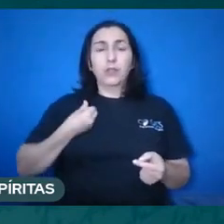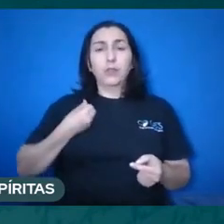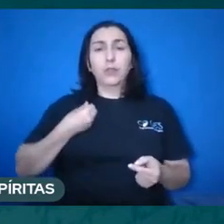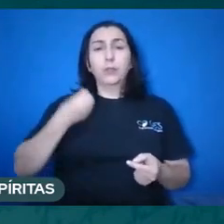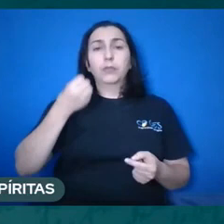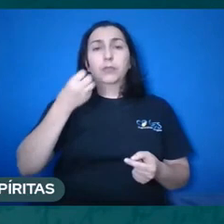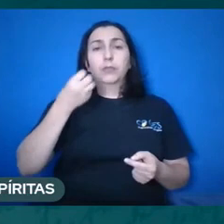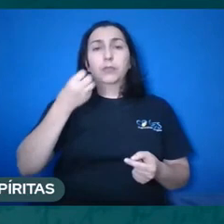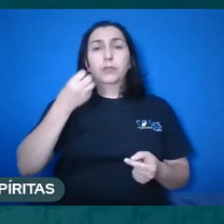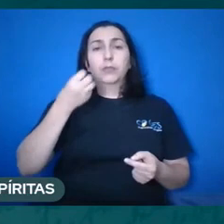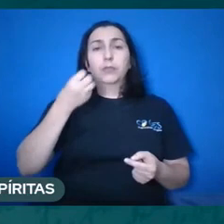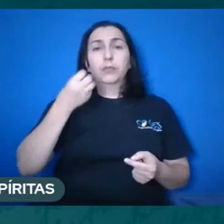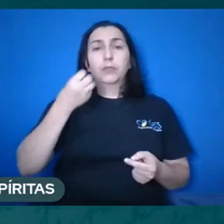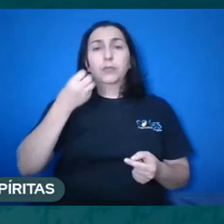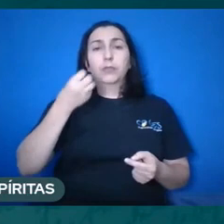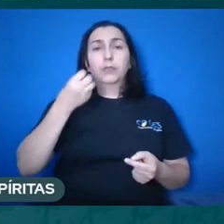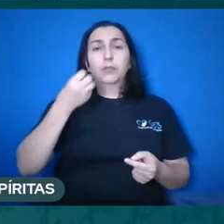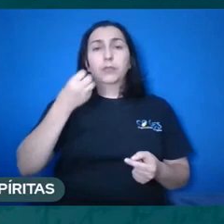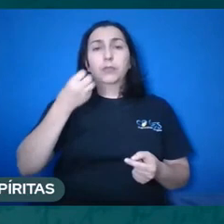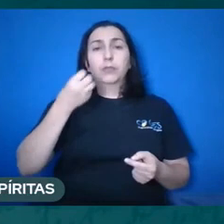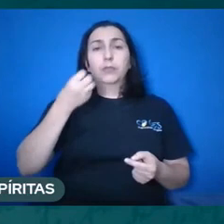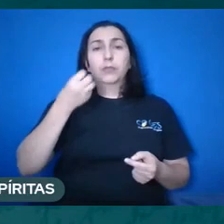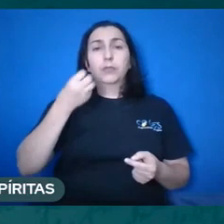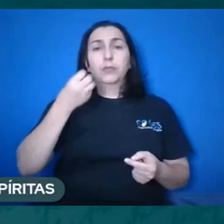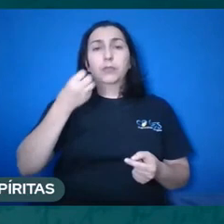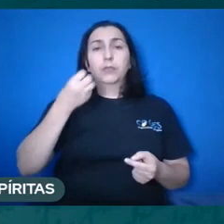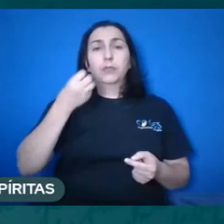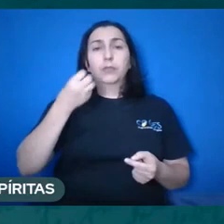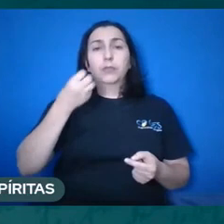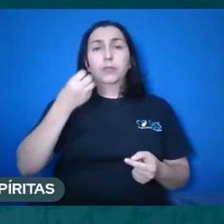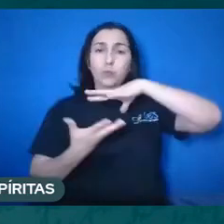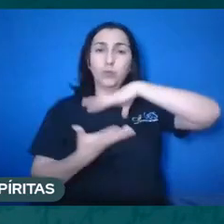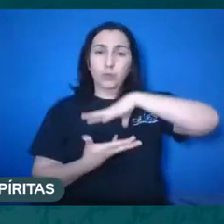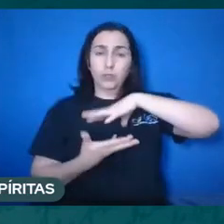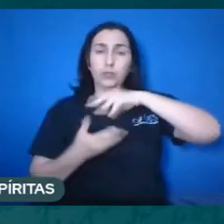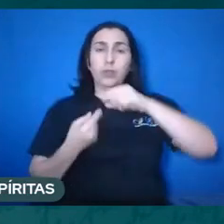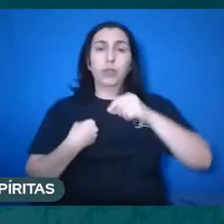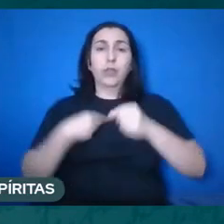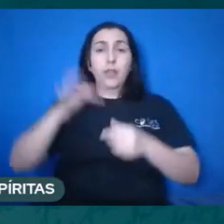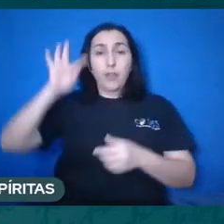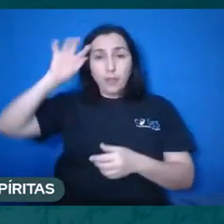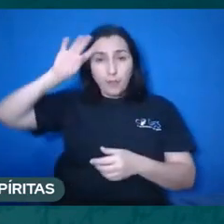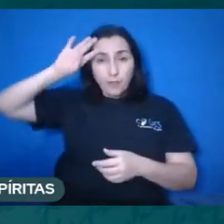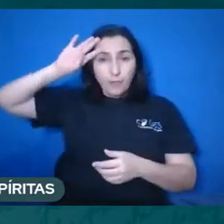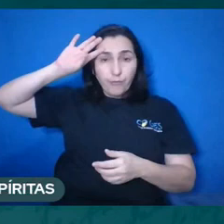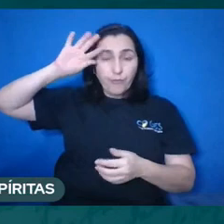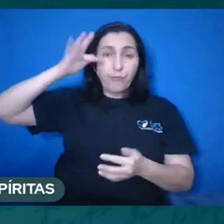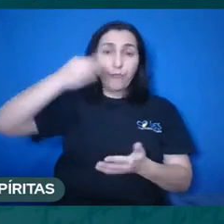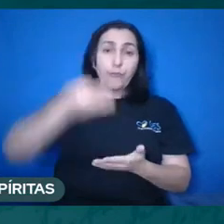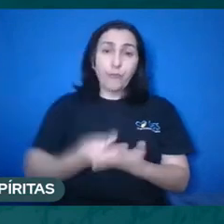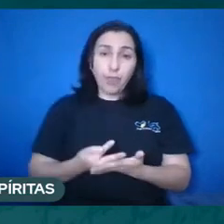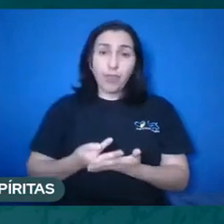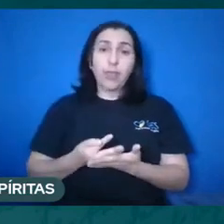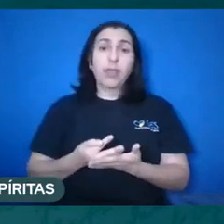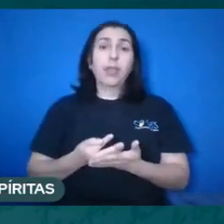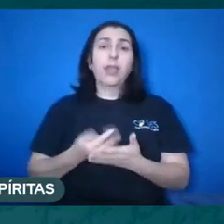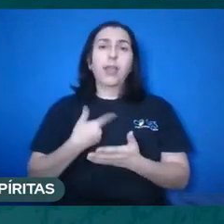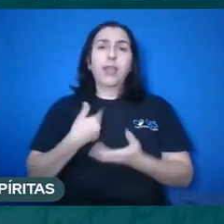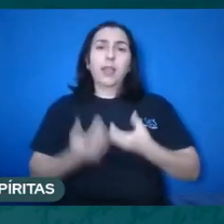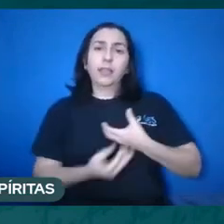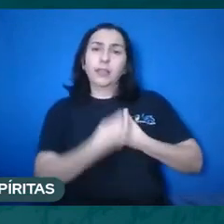livro Consolador, quando ele fala que ter fé é guardar no coração a luminosa certeza em Deus,